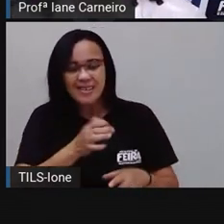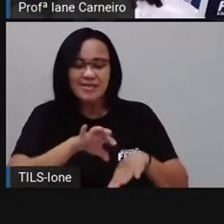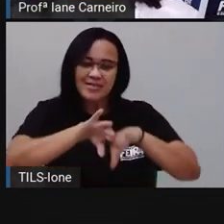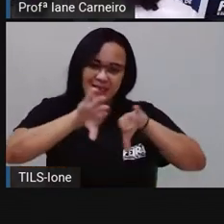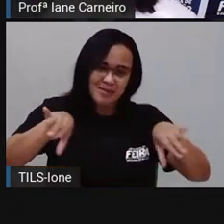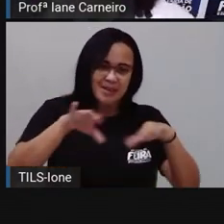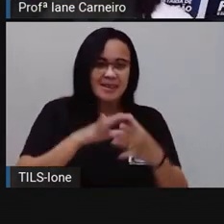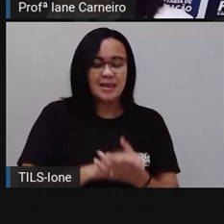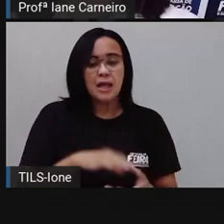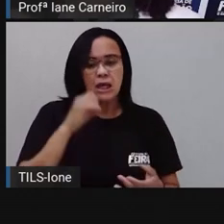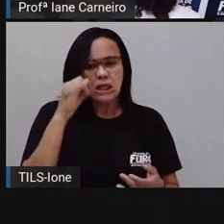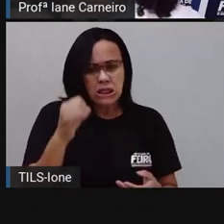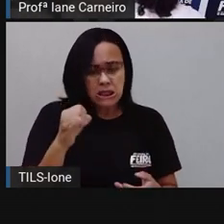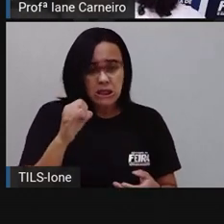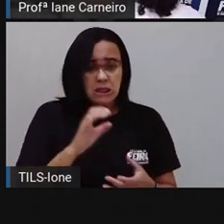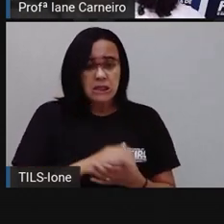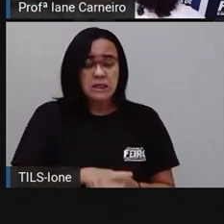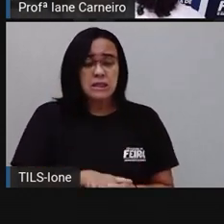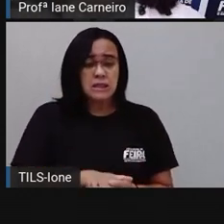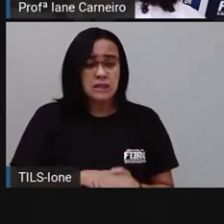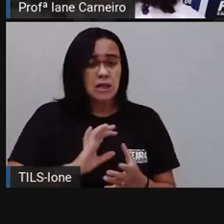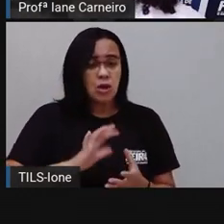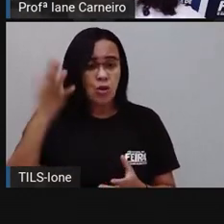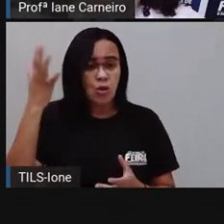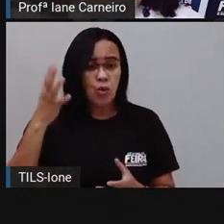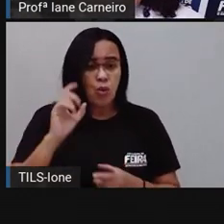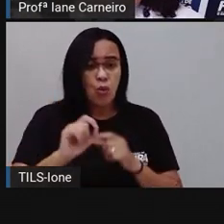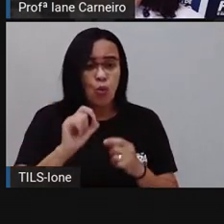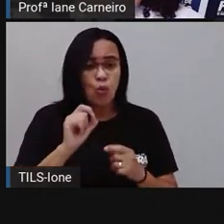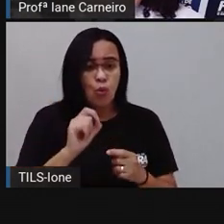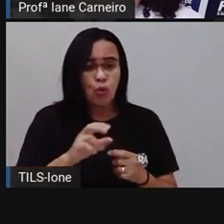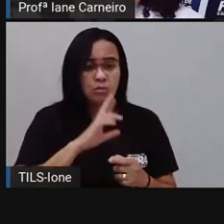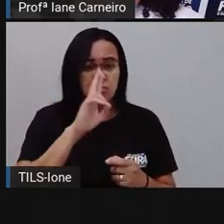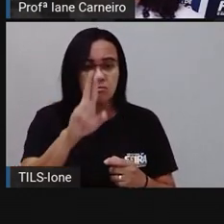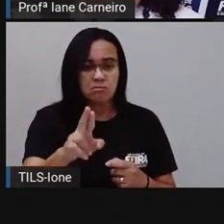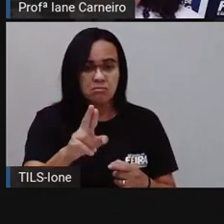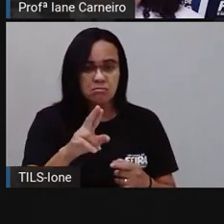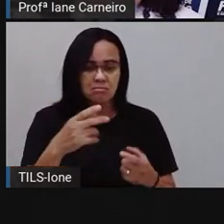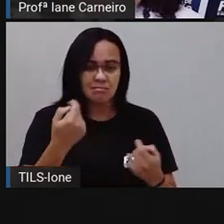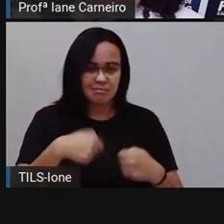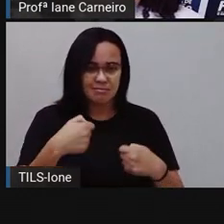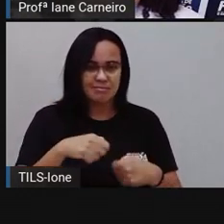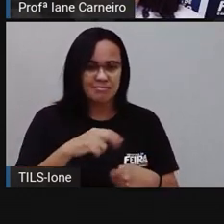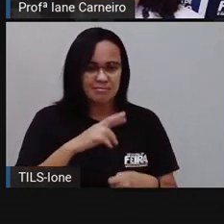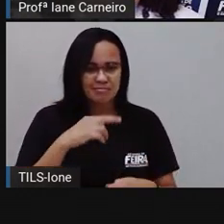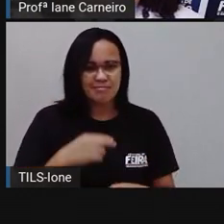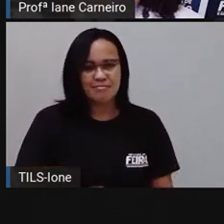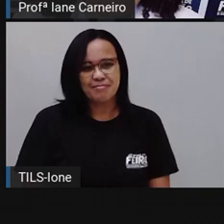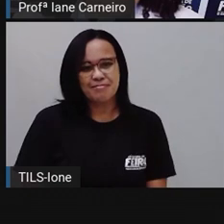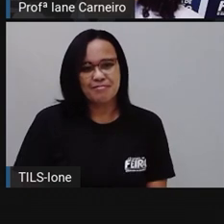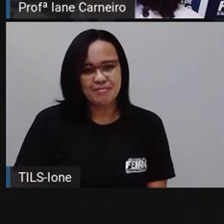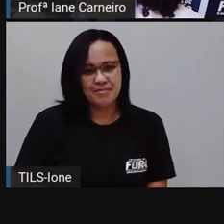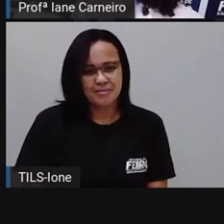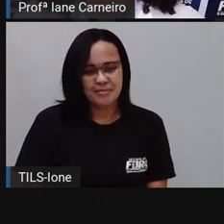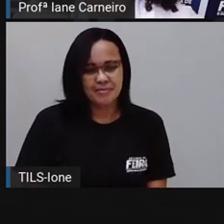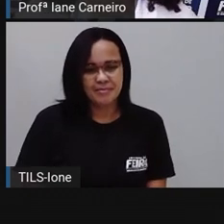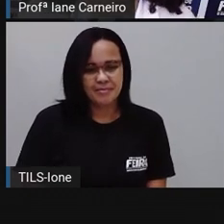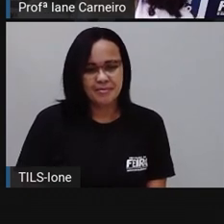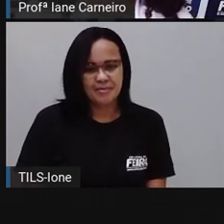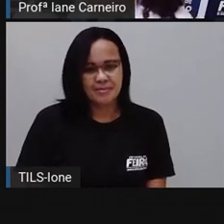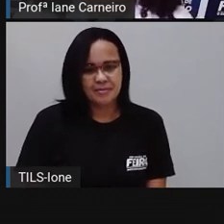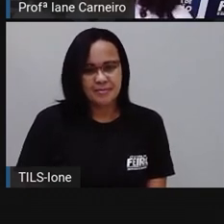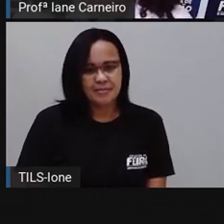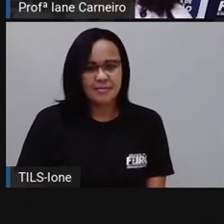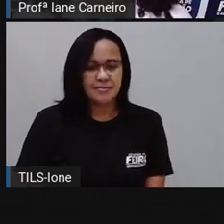se por acaso, vou colocar aqui a resposta, peraí. Cadê? Aqui, a resposta.